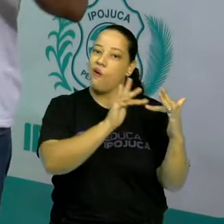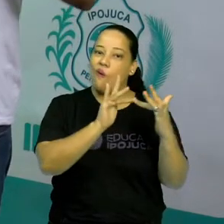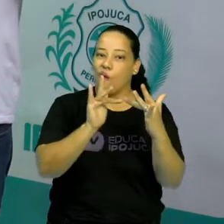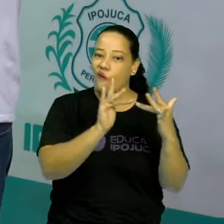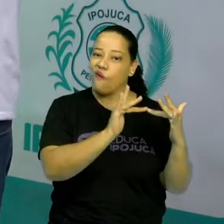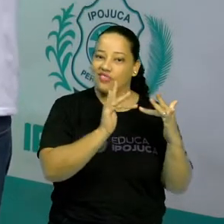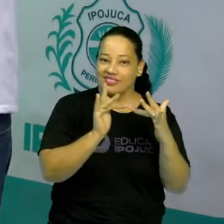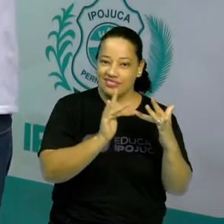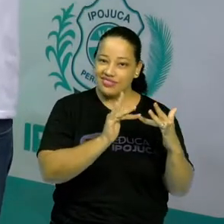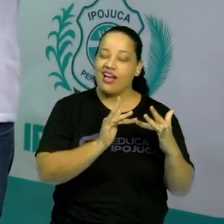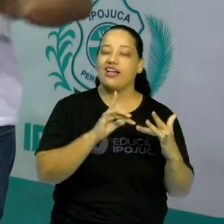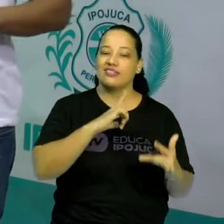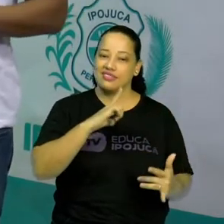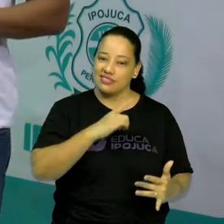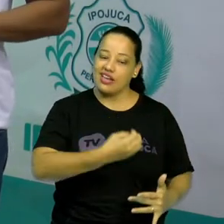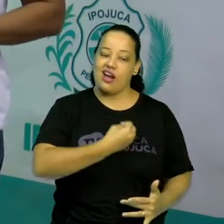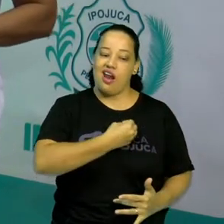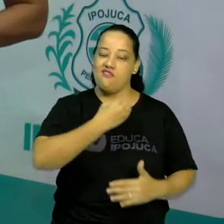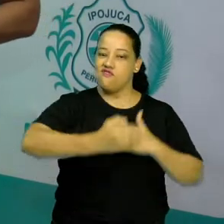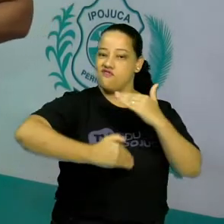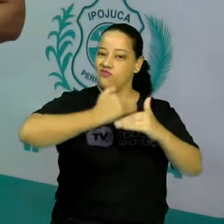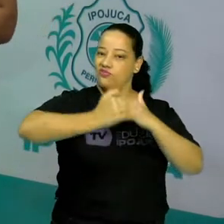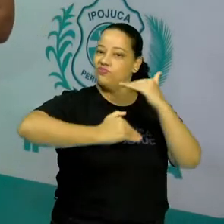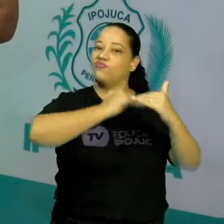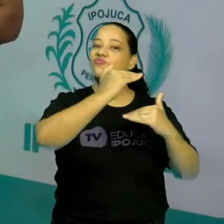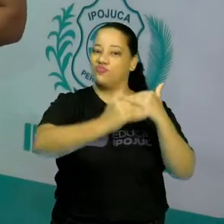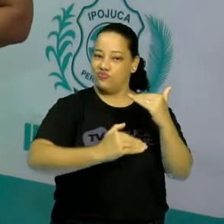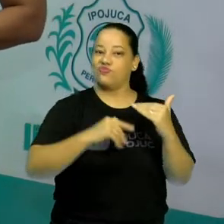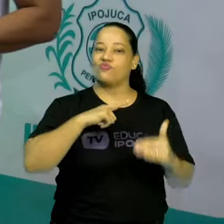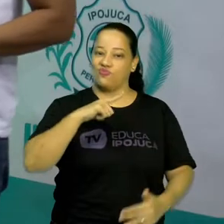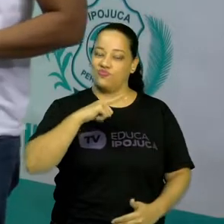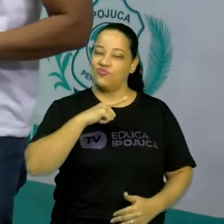o jogo durante todo o nosso percurso de vida.